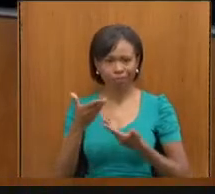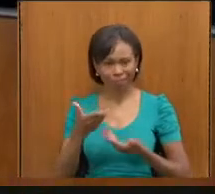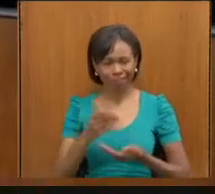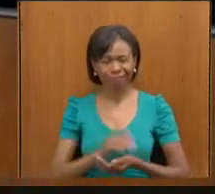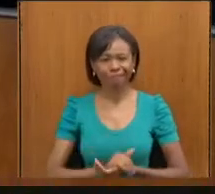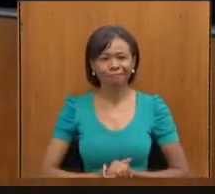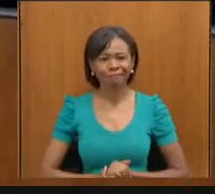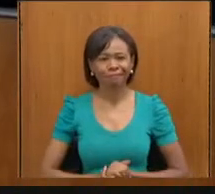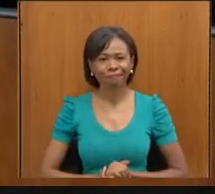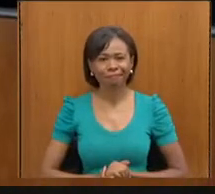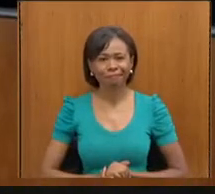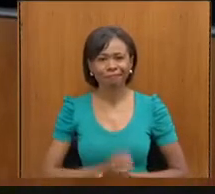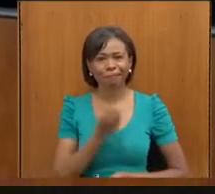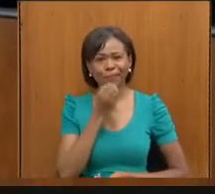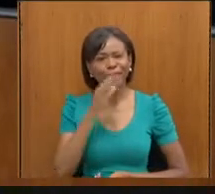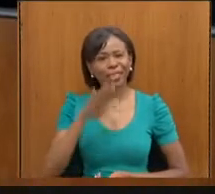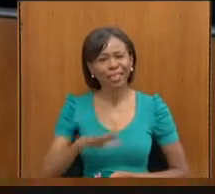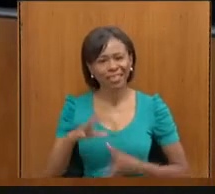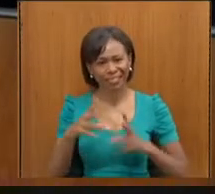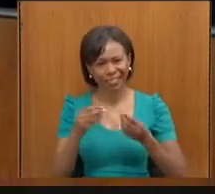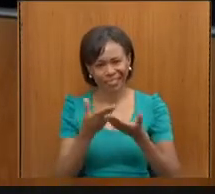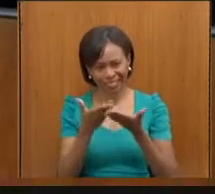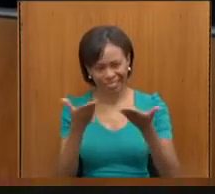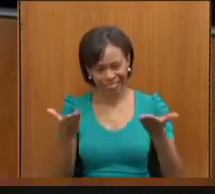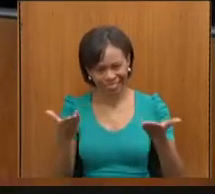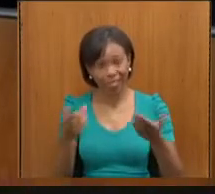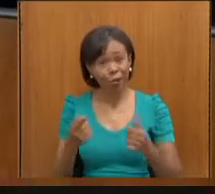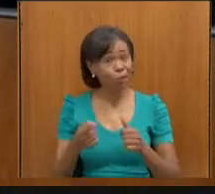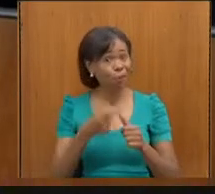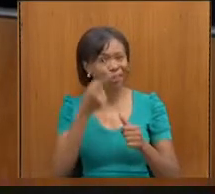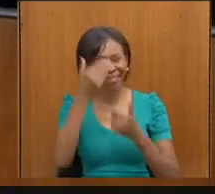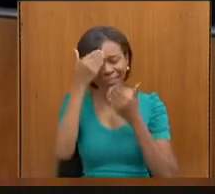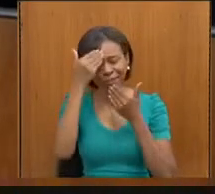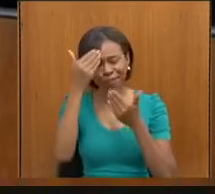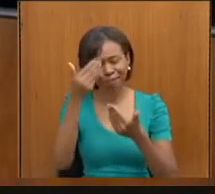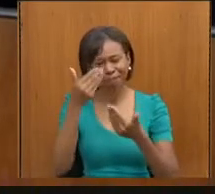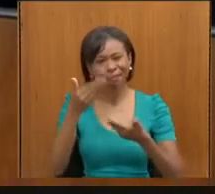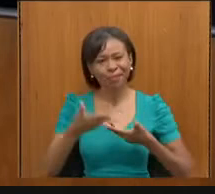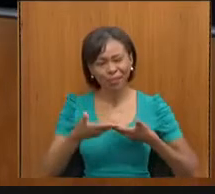Boa tarde a todos. Primeiro de tudo, agradeço o seu convite,